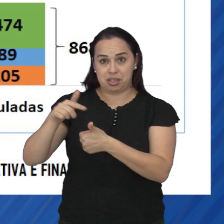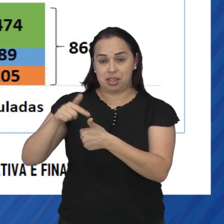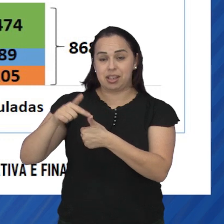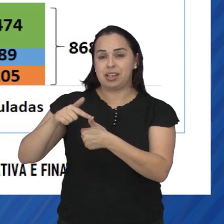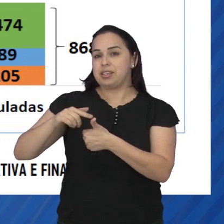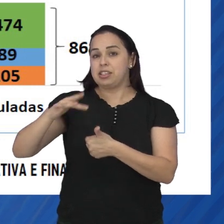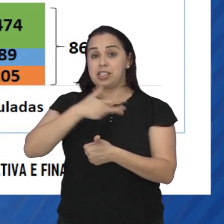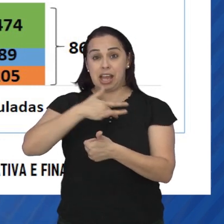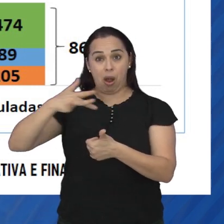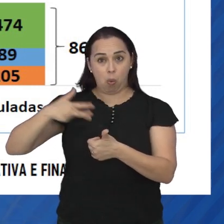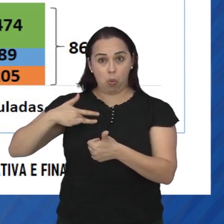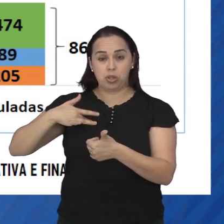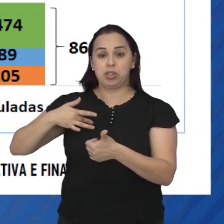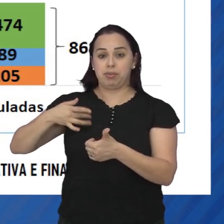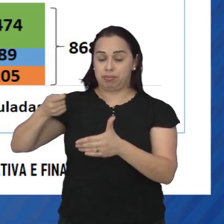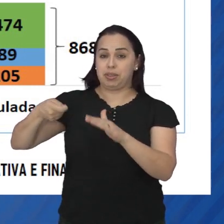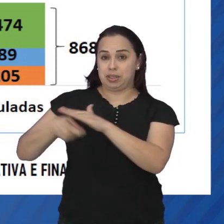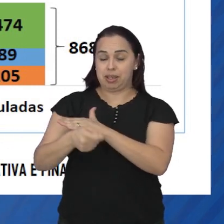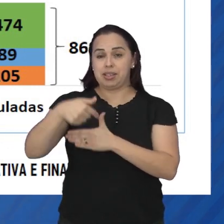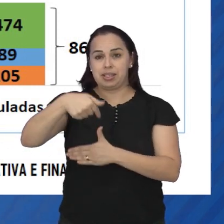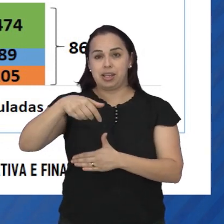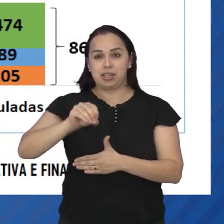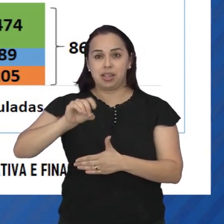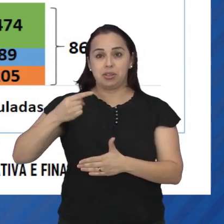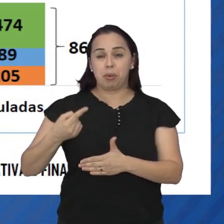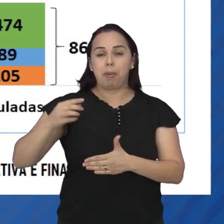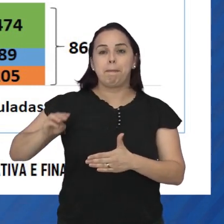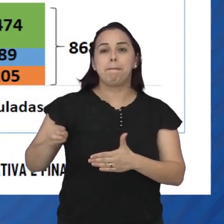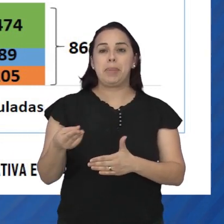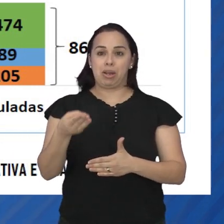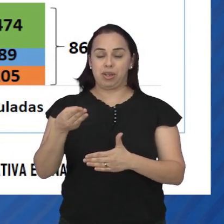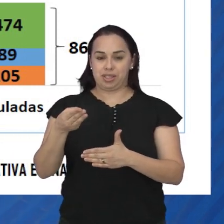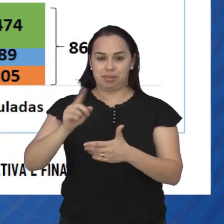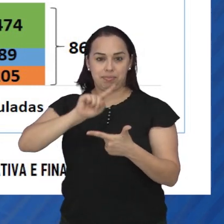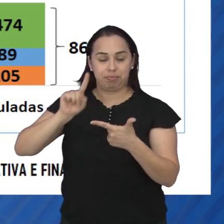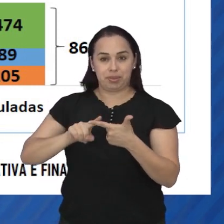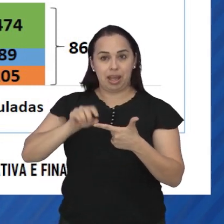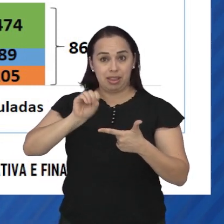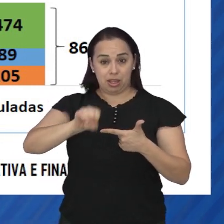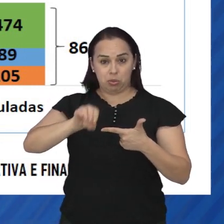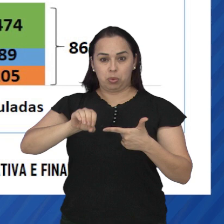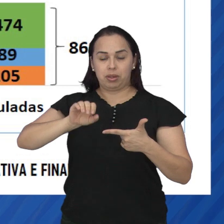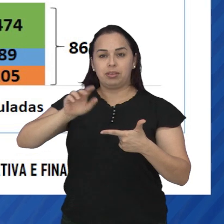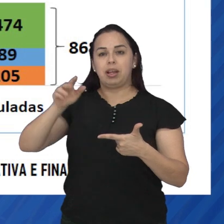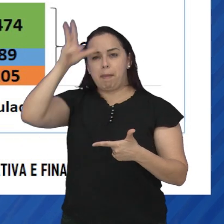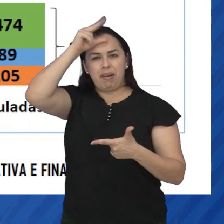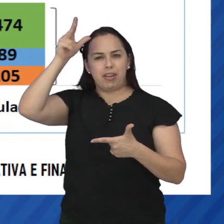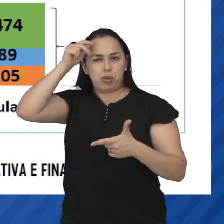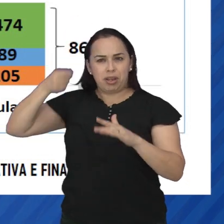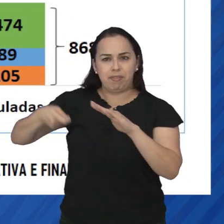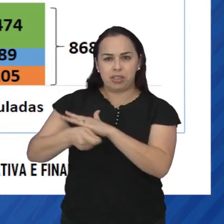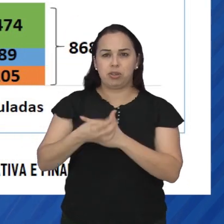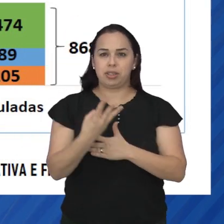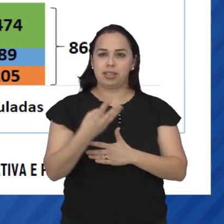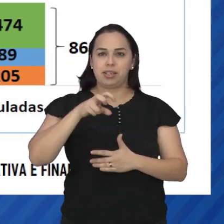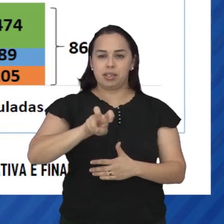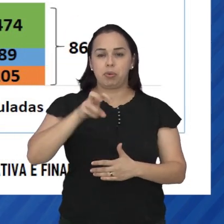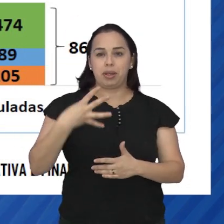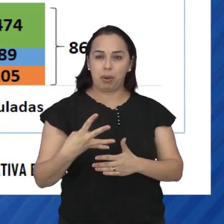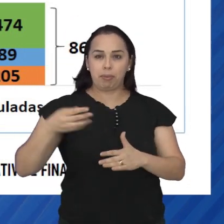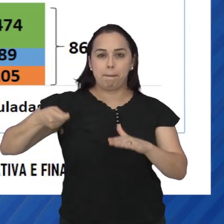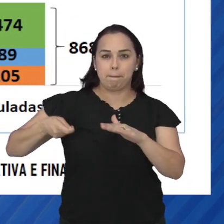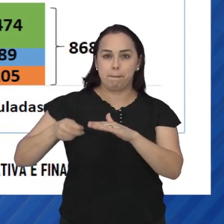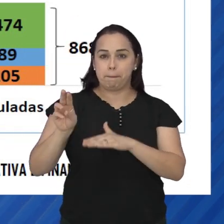saúde foram as principais do município, com R 701 milhões. Na educação, a prefeitura gastou R$